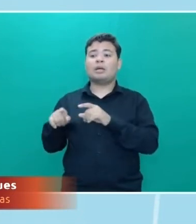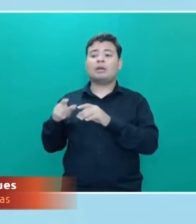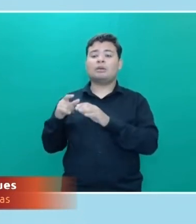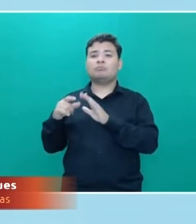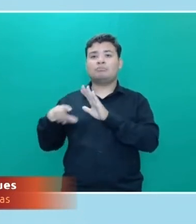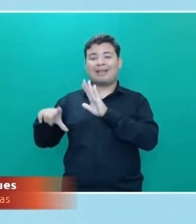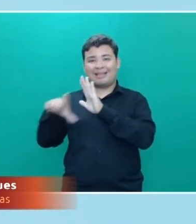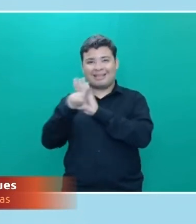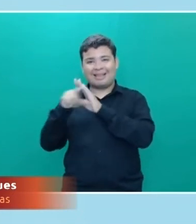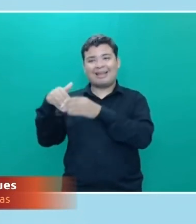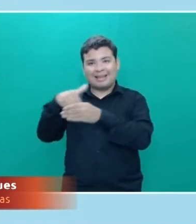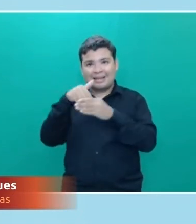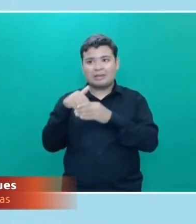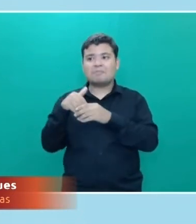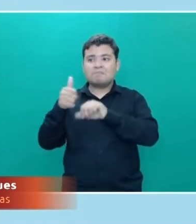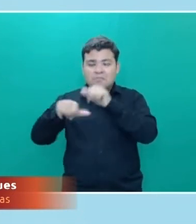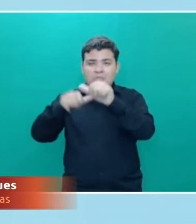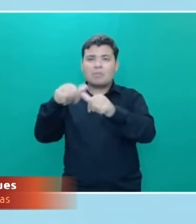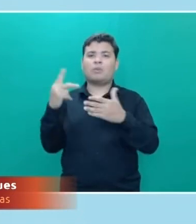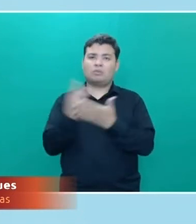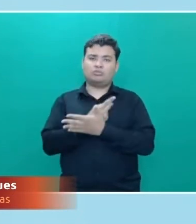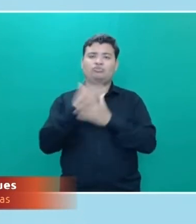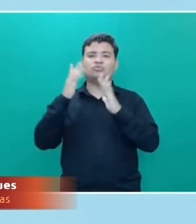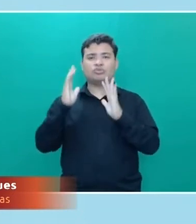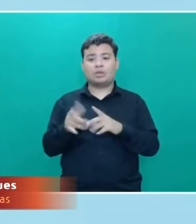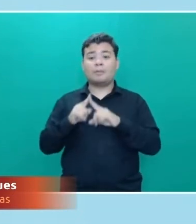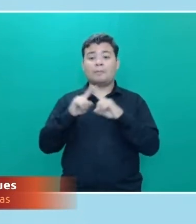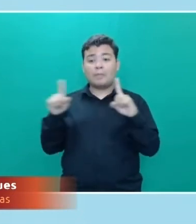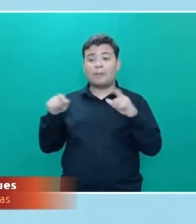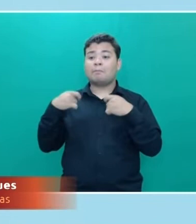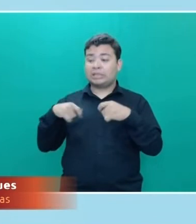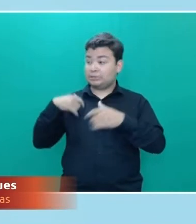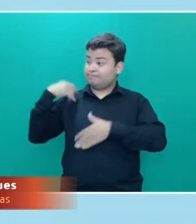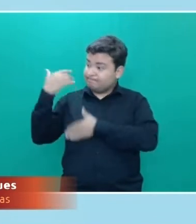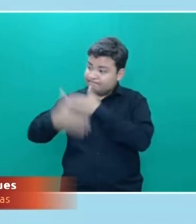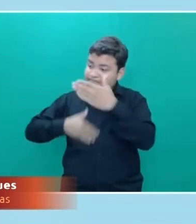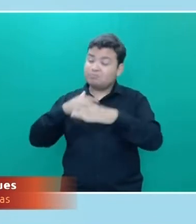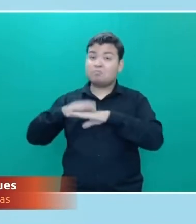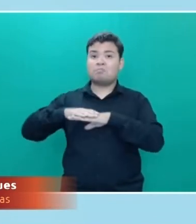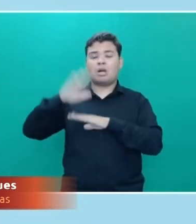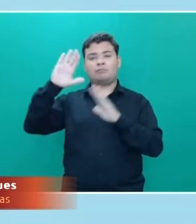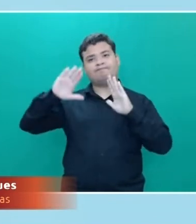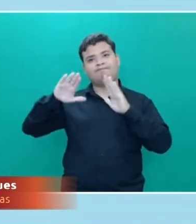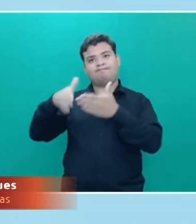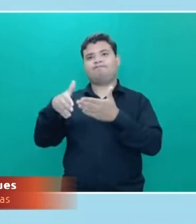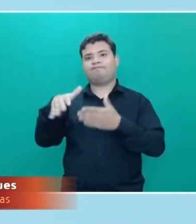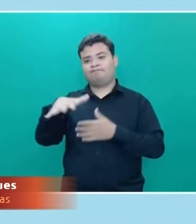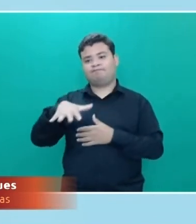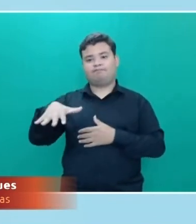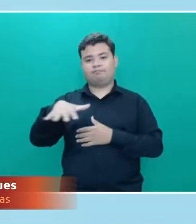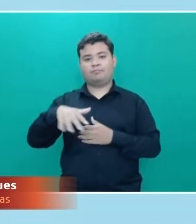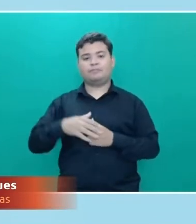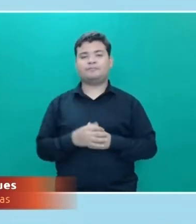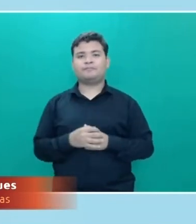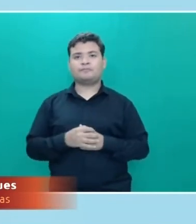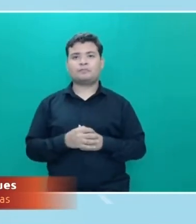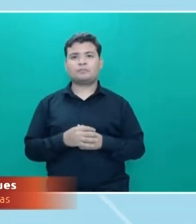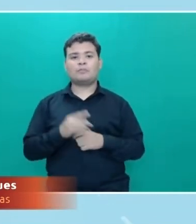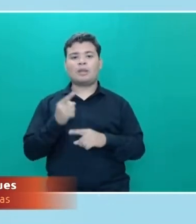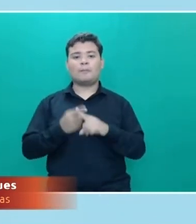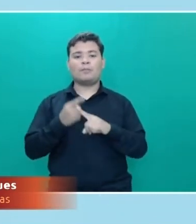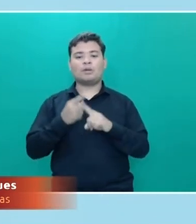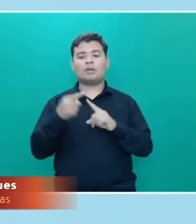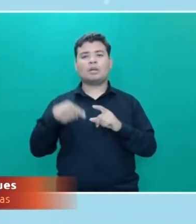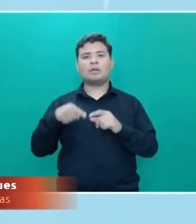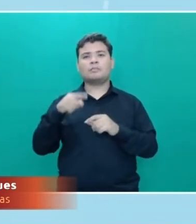precisa, precisamos avançar um pouco mais de forma mais efetiva, porque aqui no Brasil gerou-se muito assim aquela,